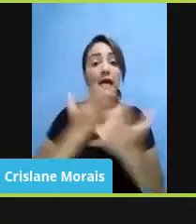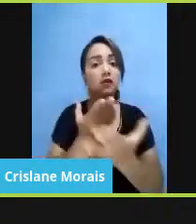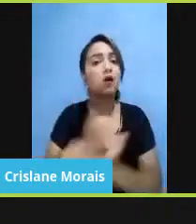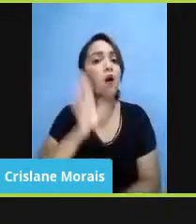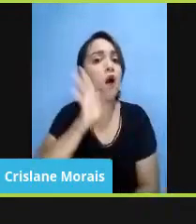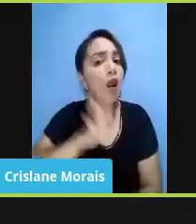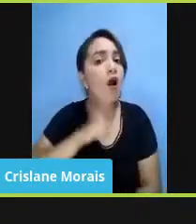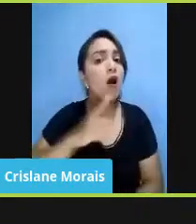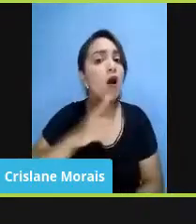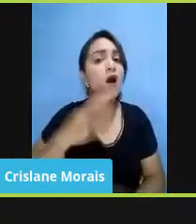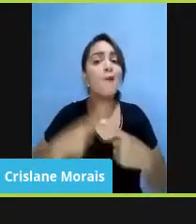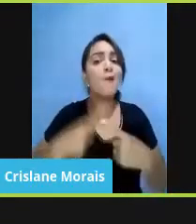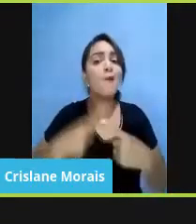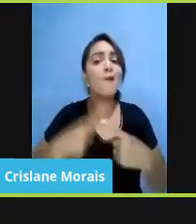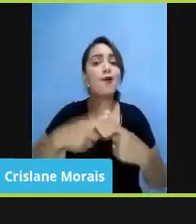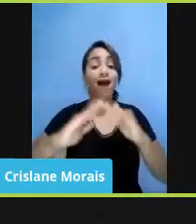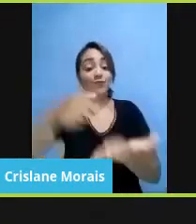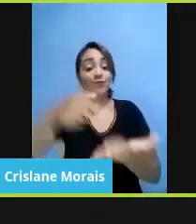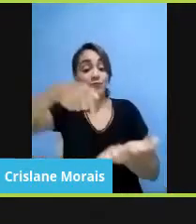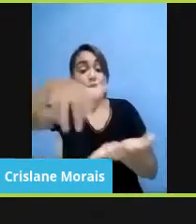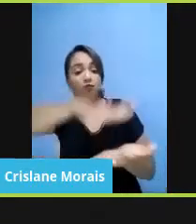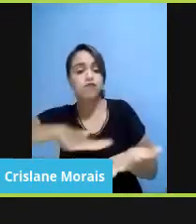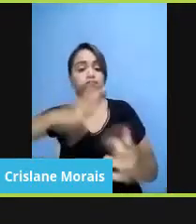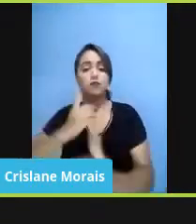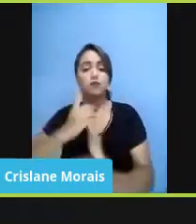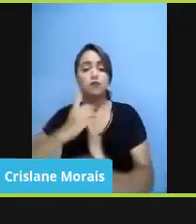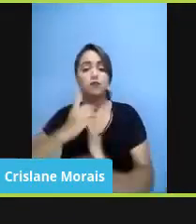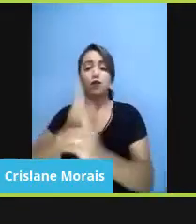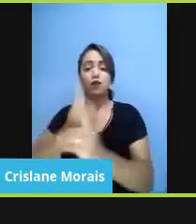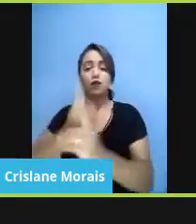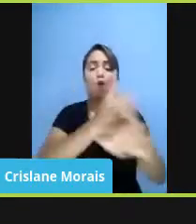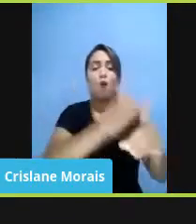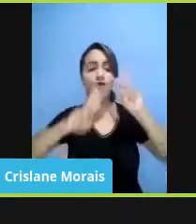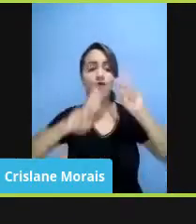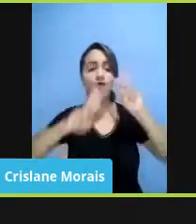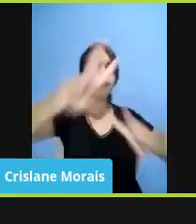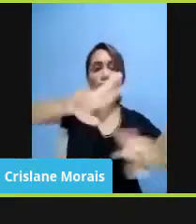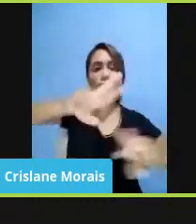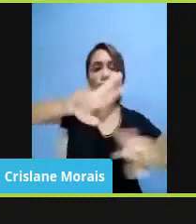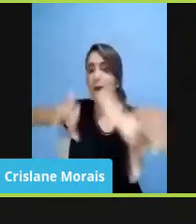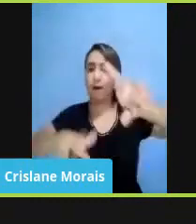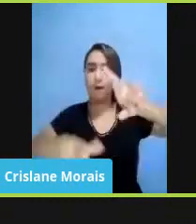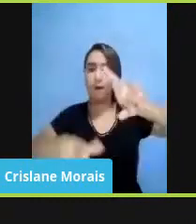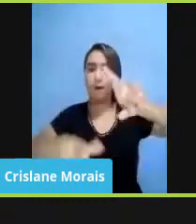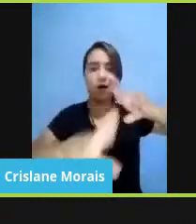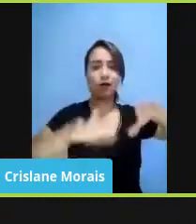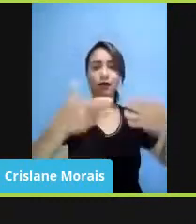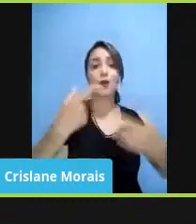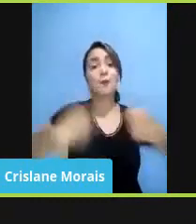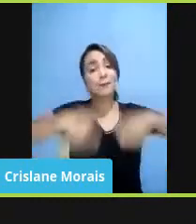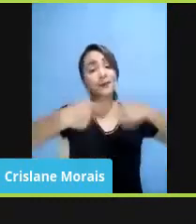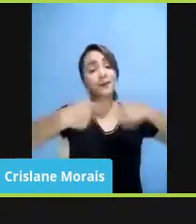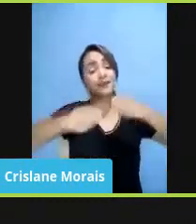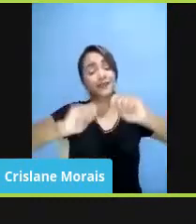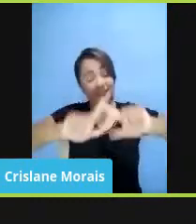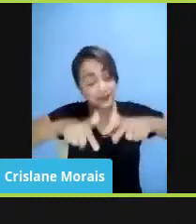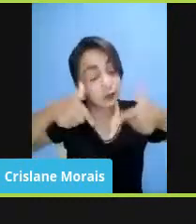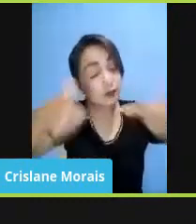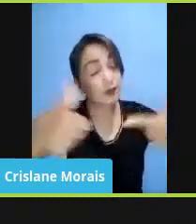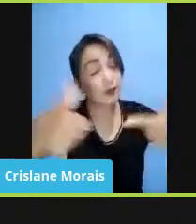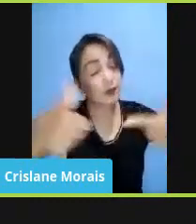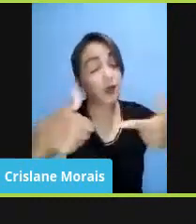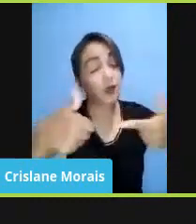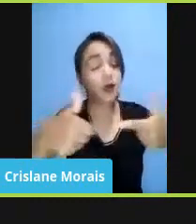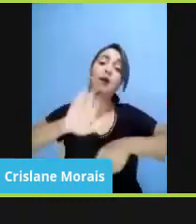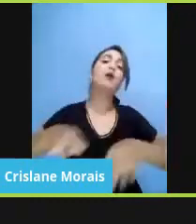espaço dos encontros de visões de mundo conflitantes. E aí eu tive que lutar muito também em relação